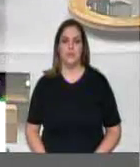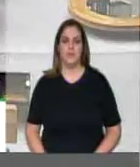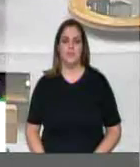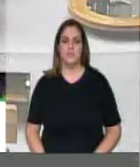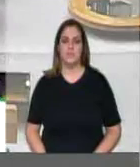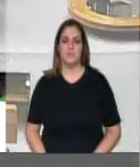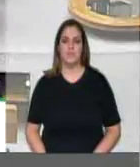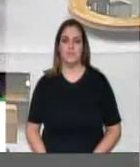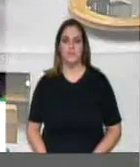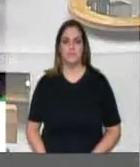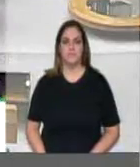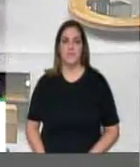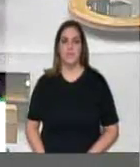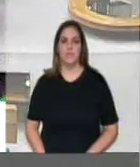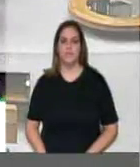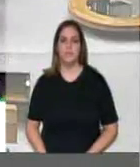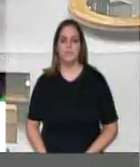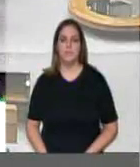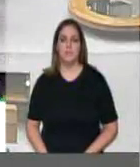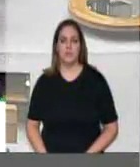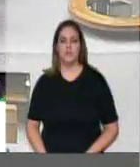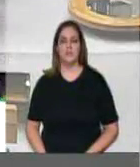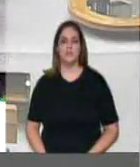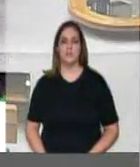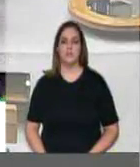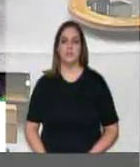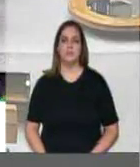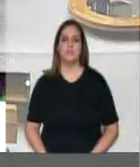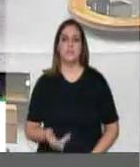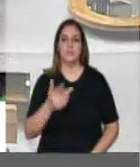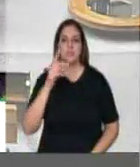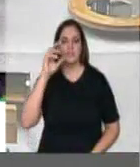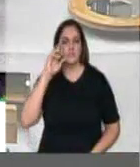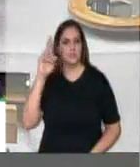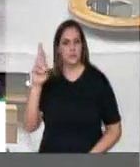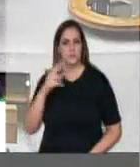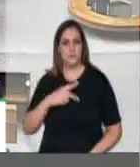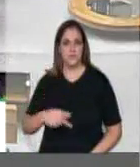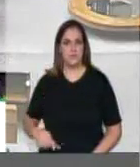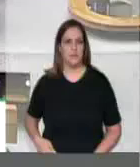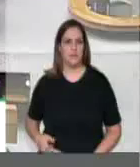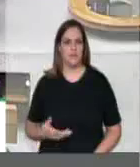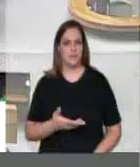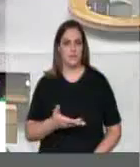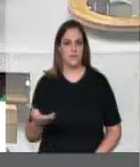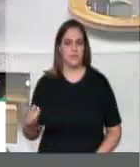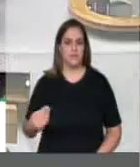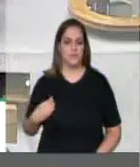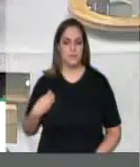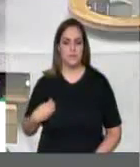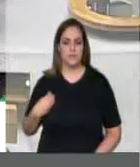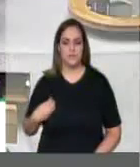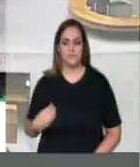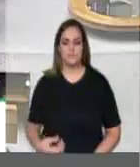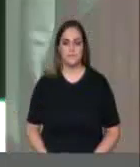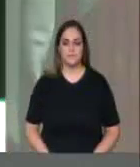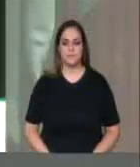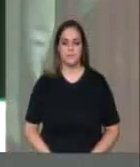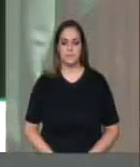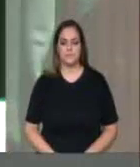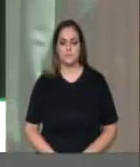Senhor presidente, caros colegas, tenho